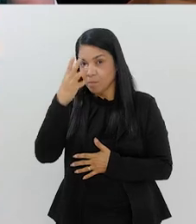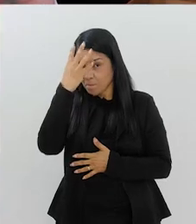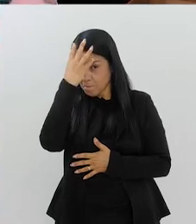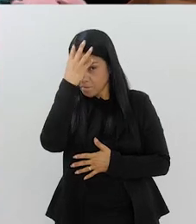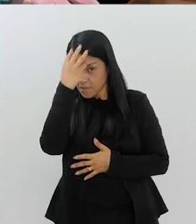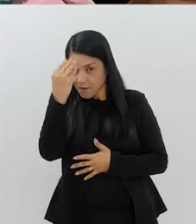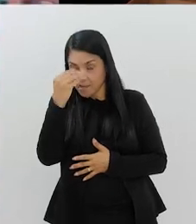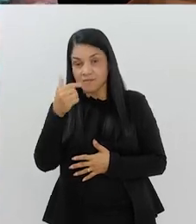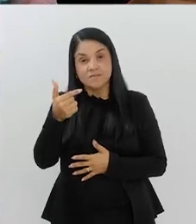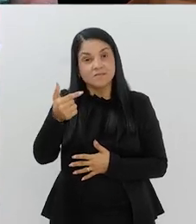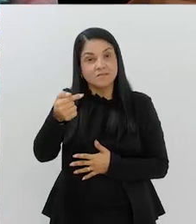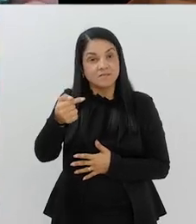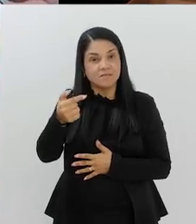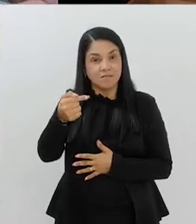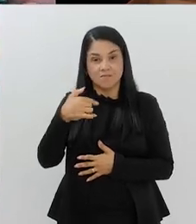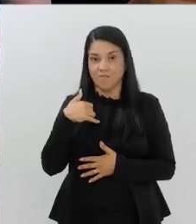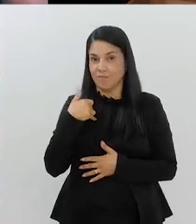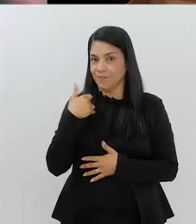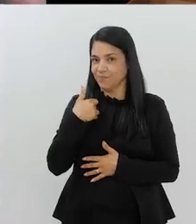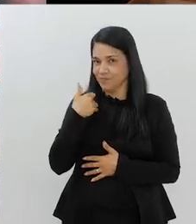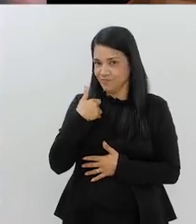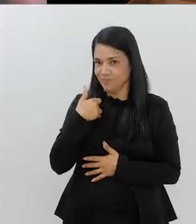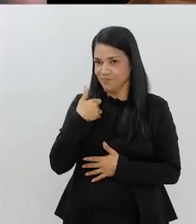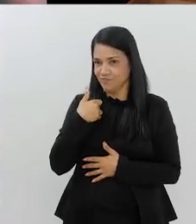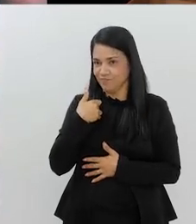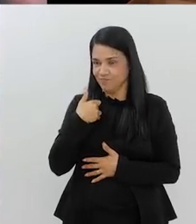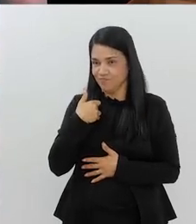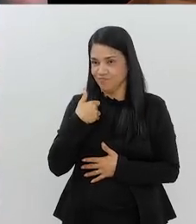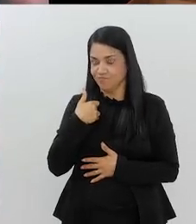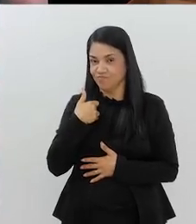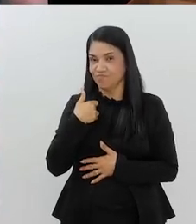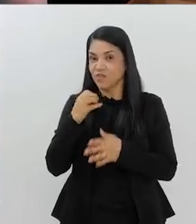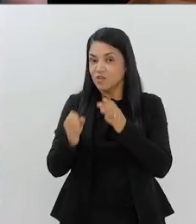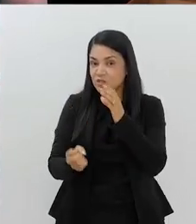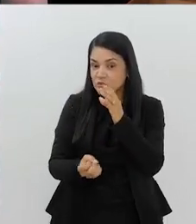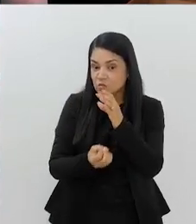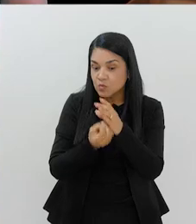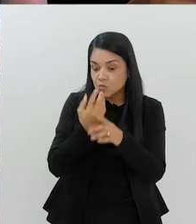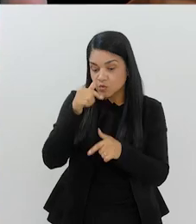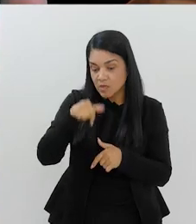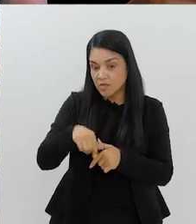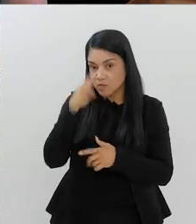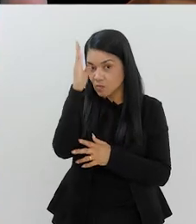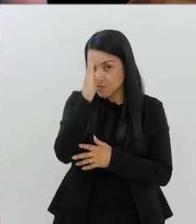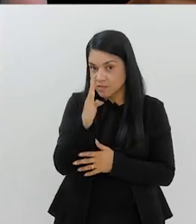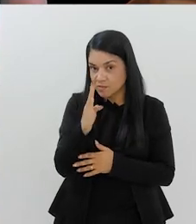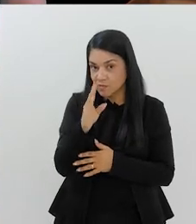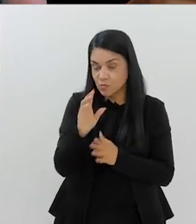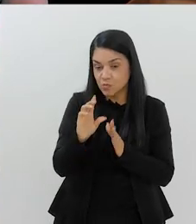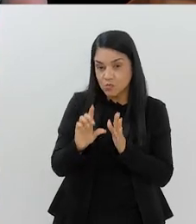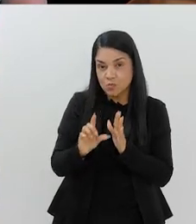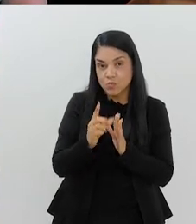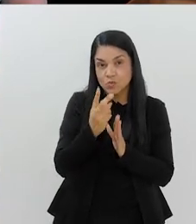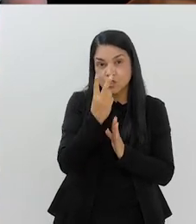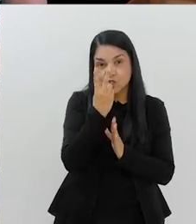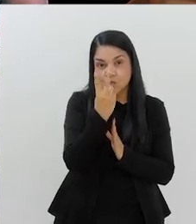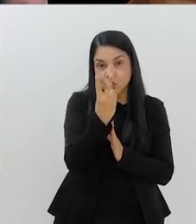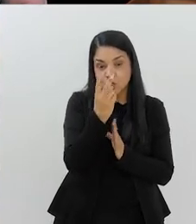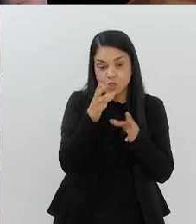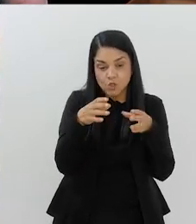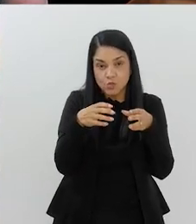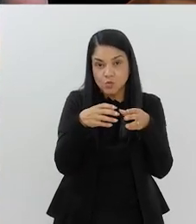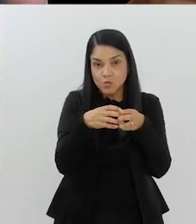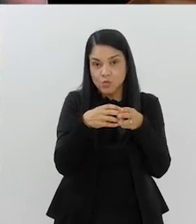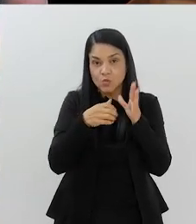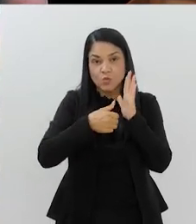17 anos, né? 17 anos. Vou na filha contra a Suécia. e surgem aqui no Brasil os dois primeiros clubes de